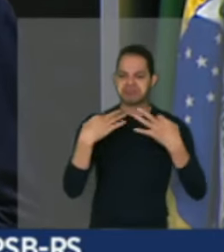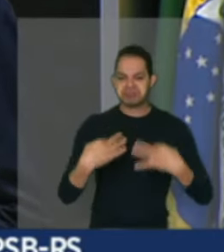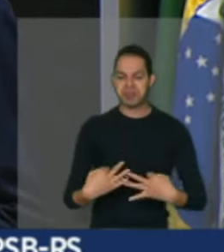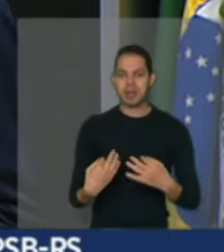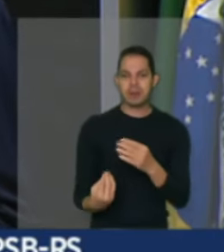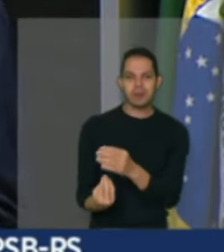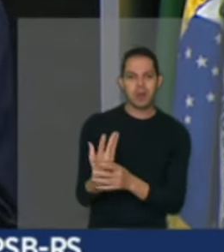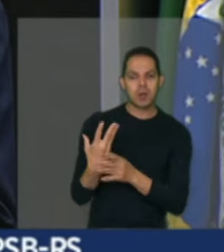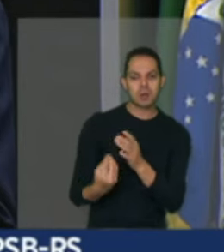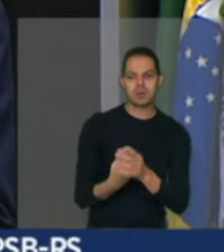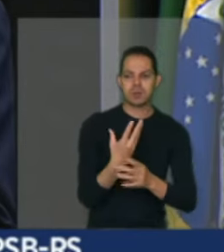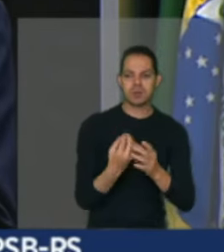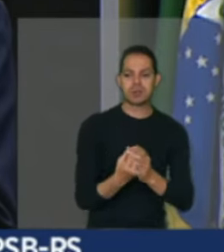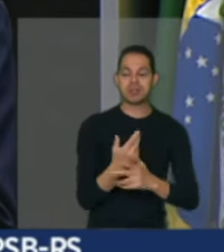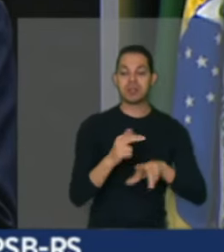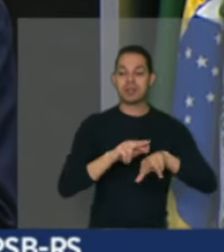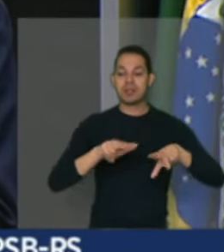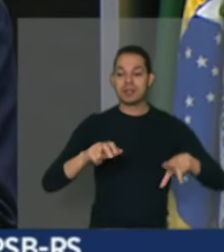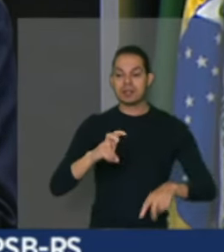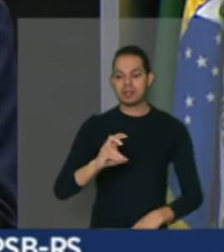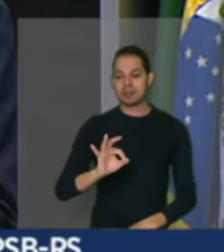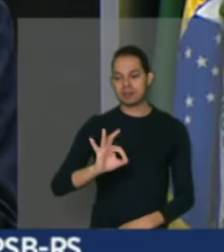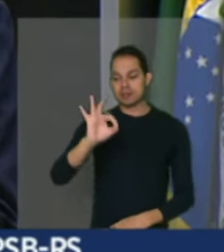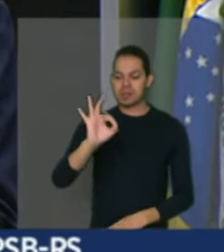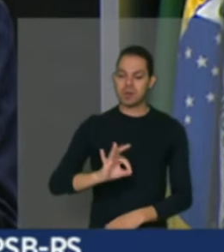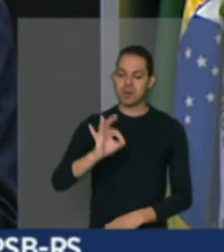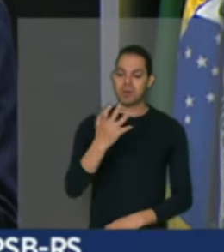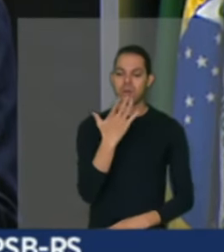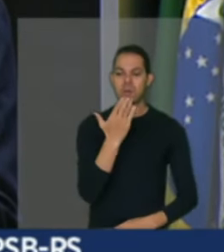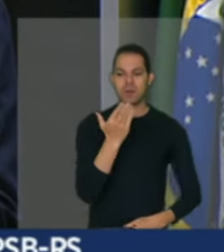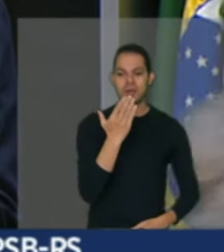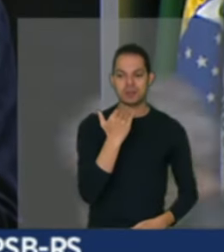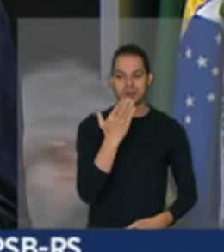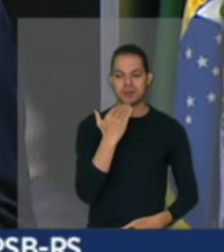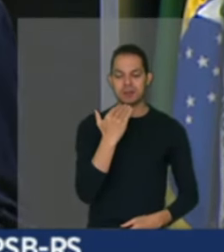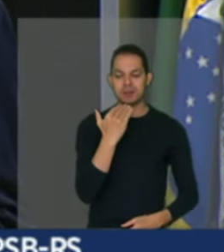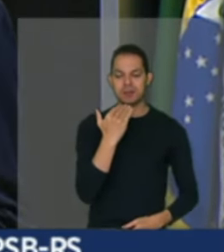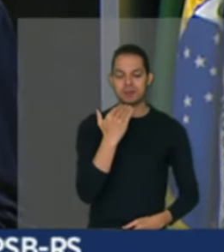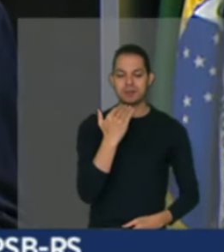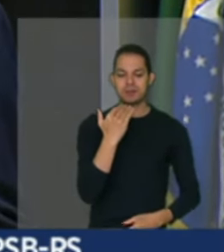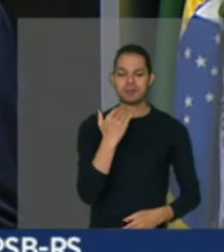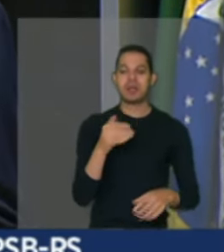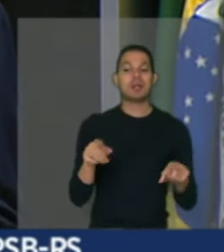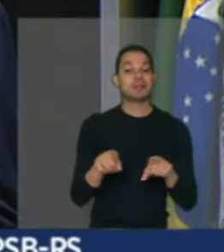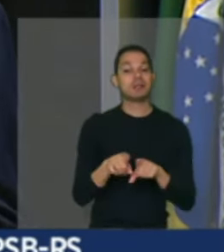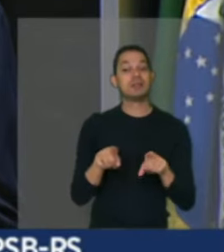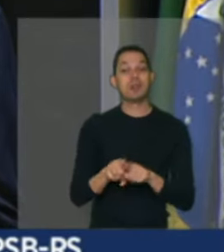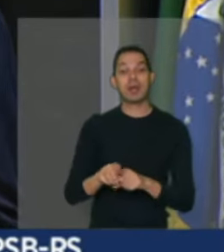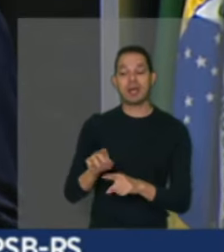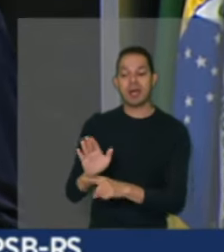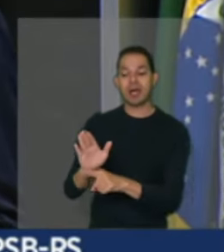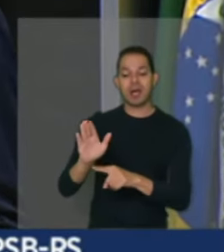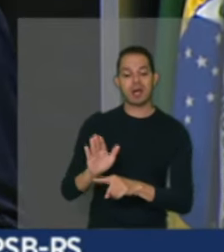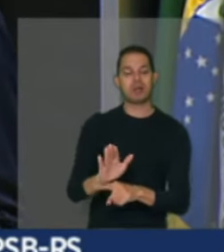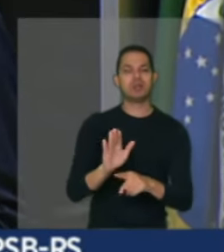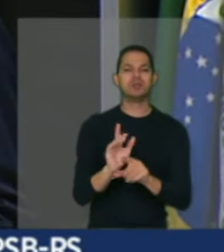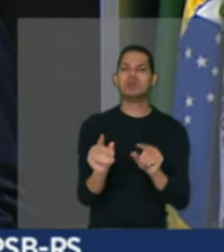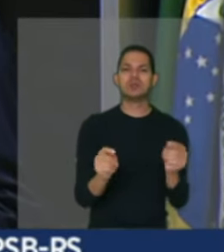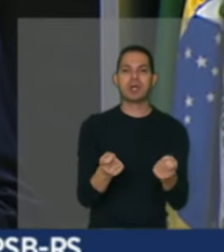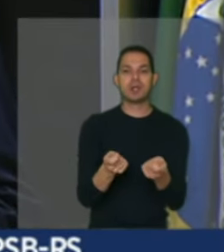50% dos alimentos, além de ajudar no controle